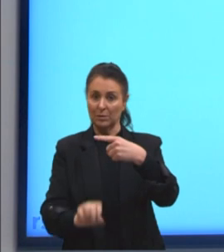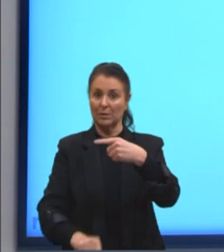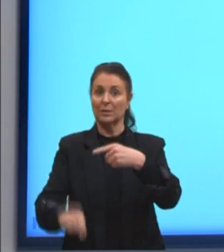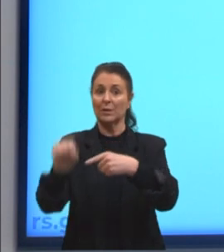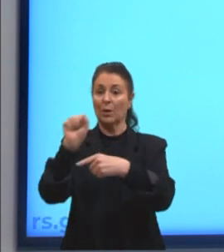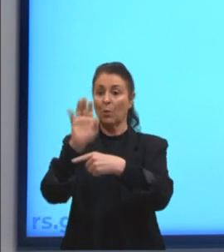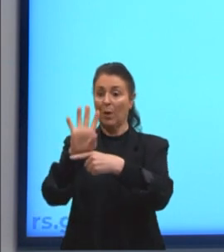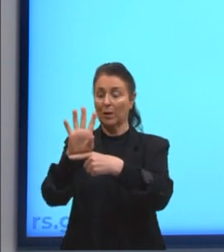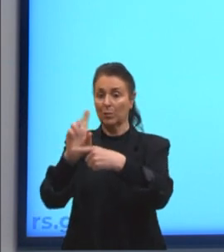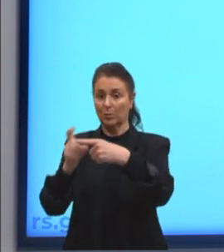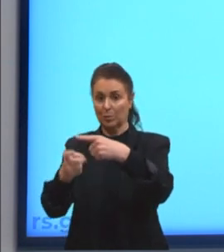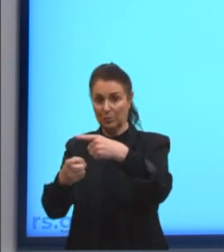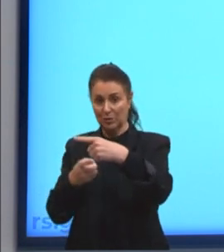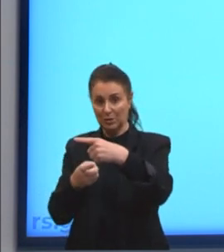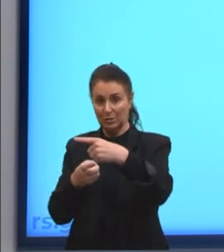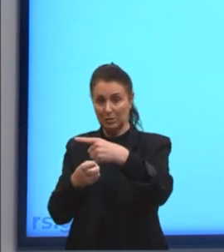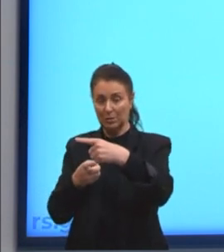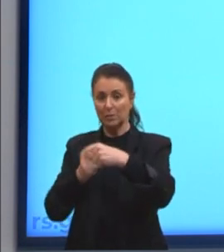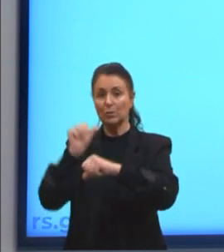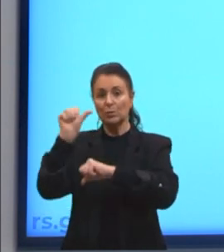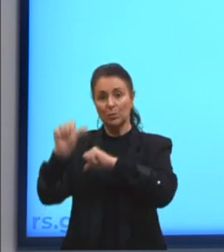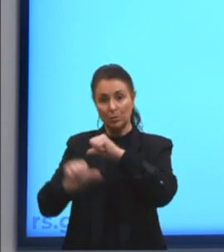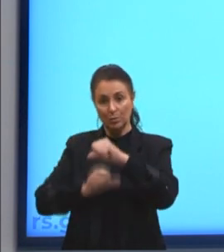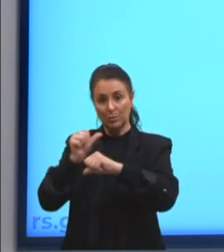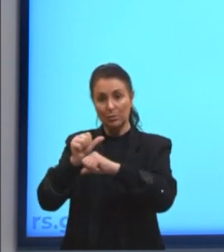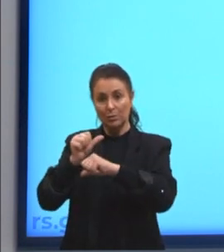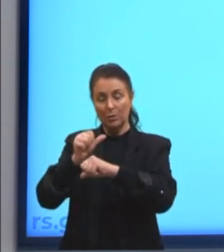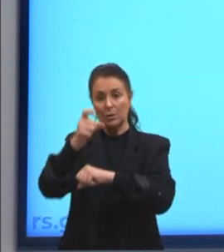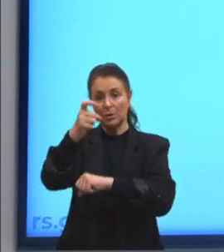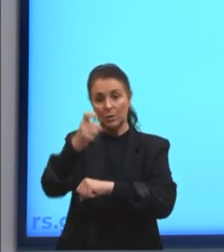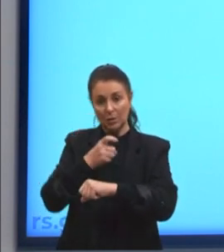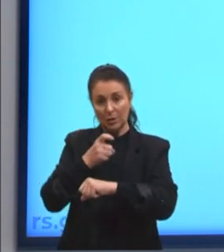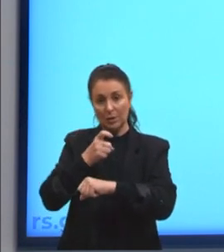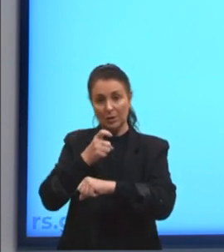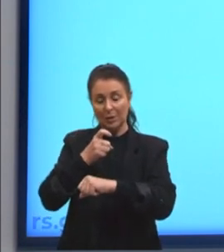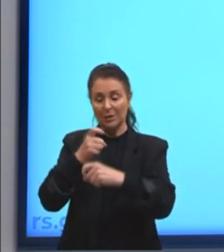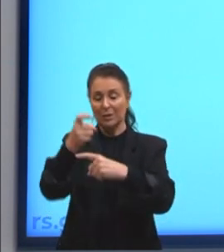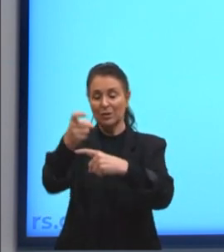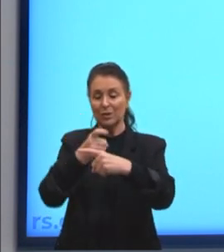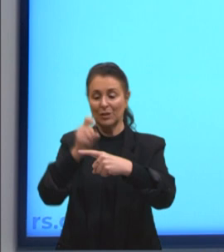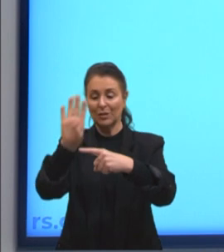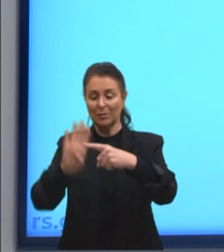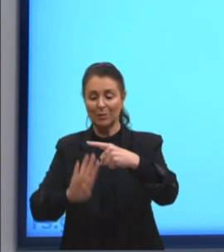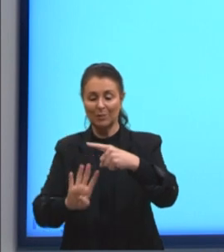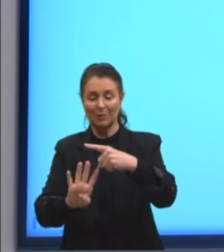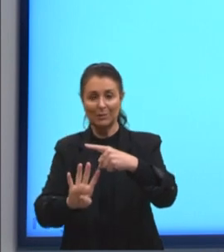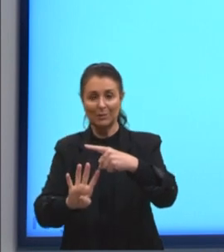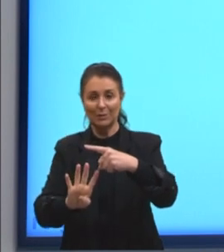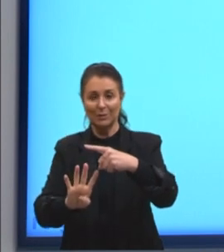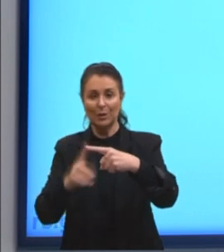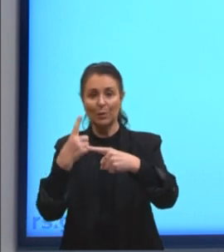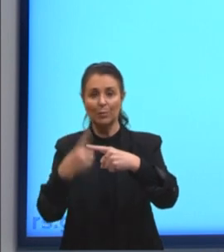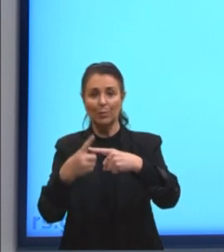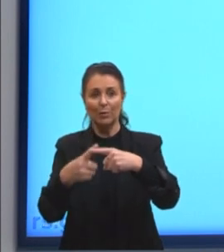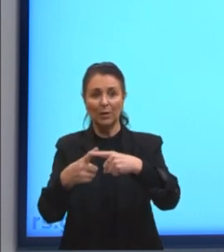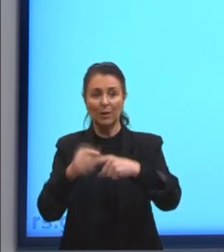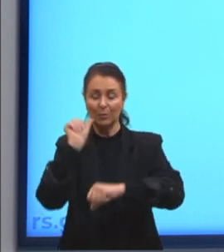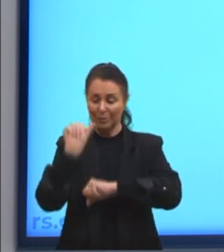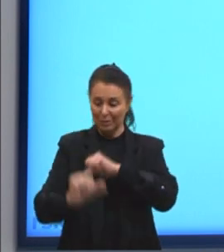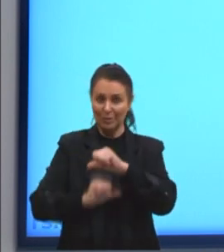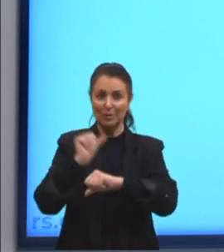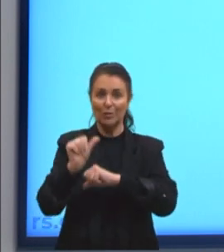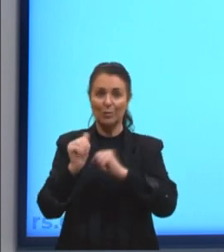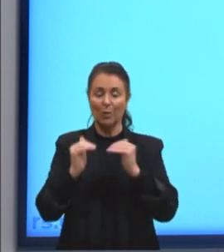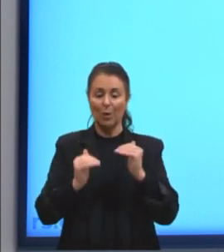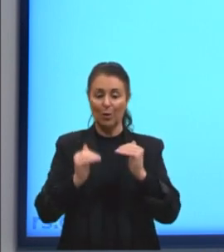sobre X, eu substituí por X sobre 4, tá? Por que eu fiz isso? Porque agora eu transformei em uma